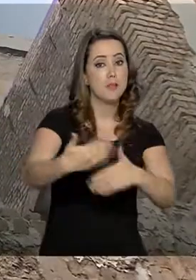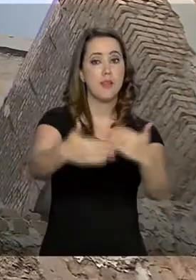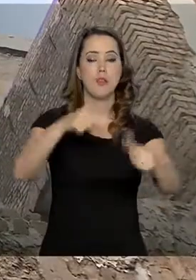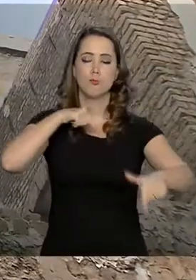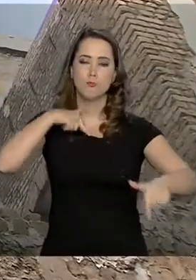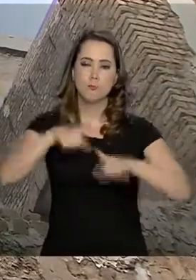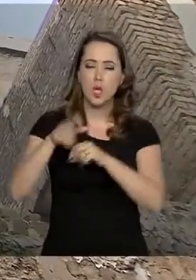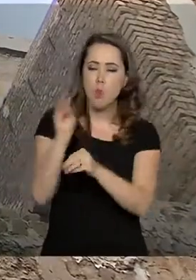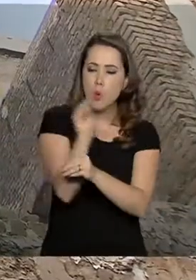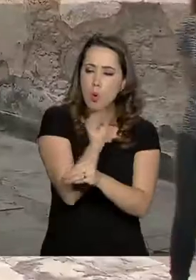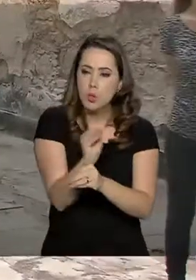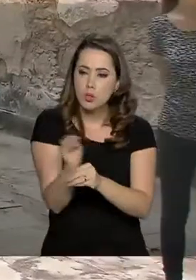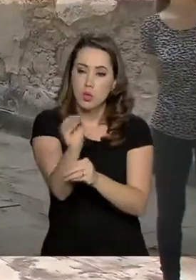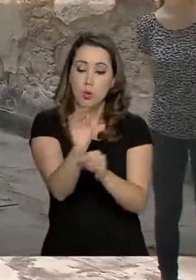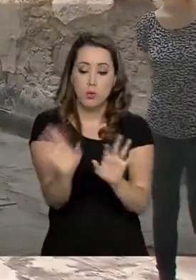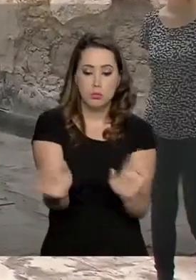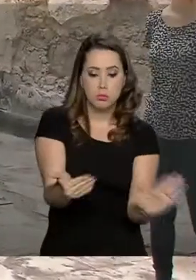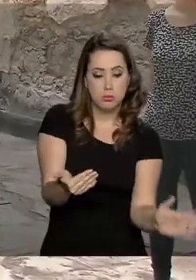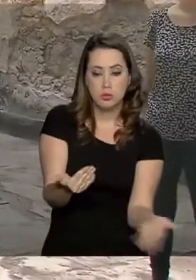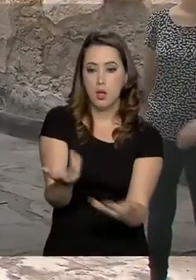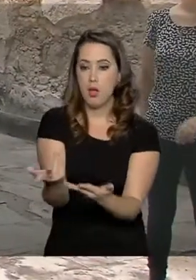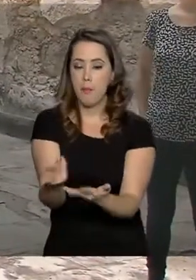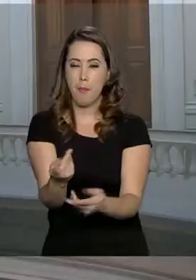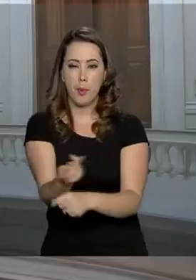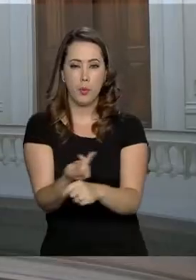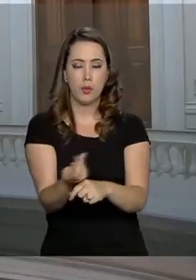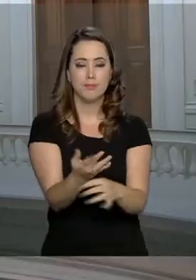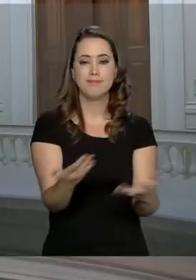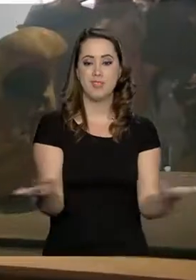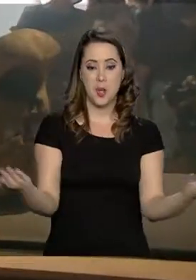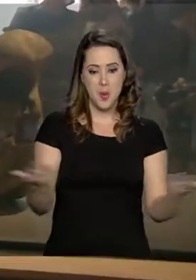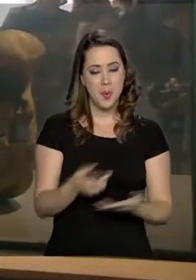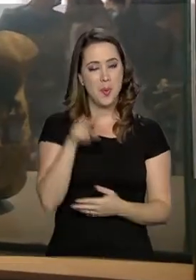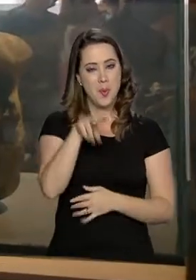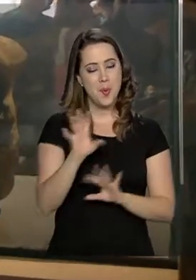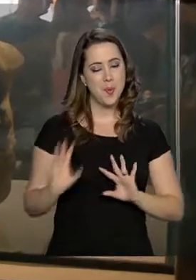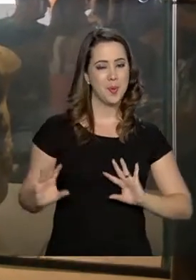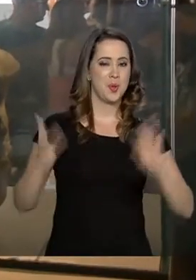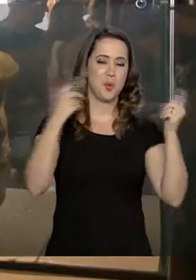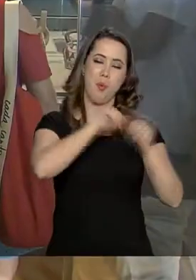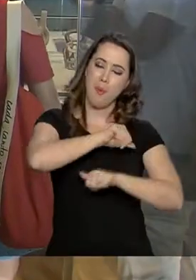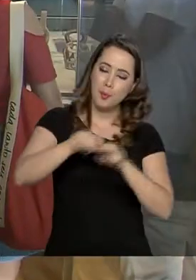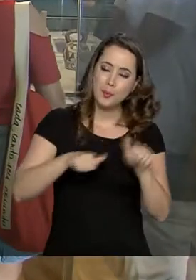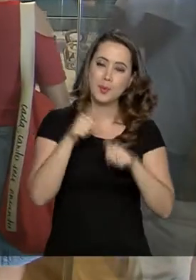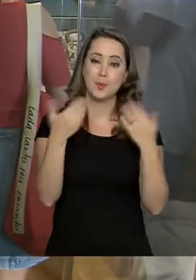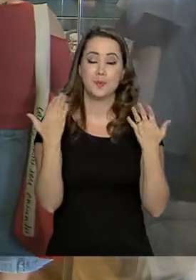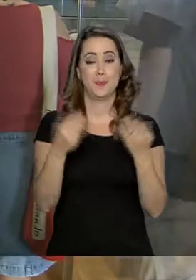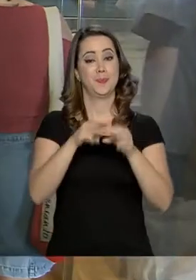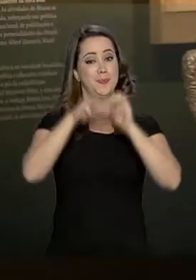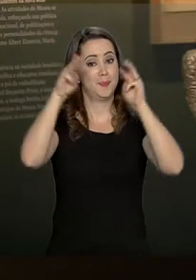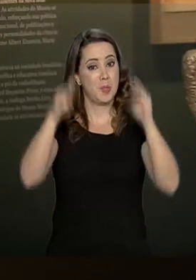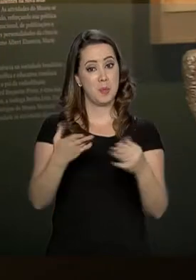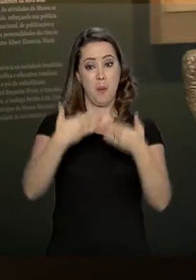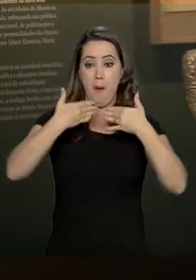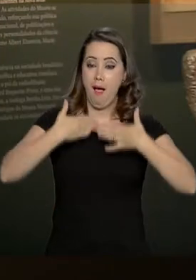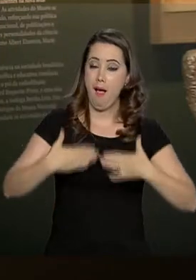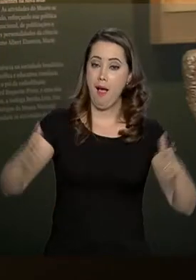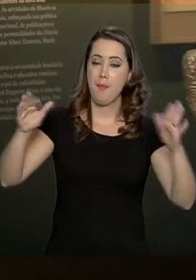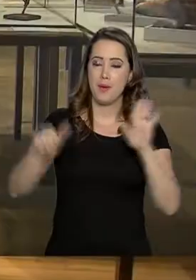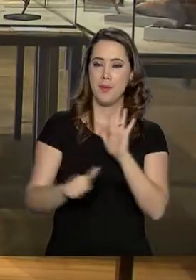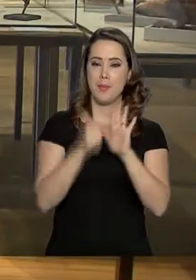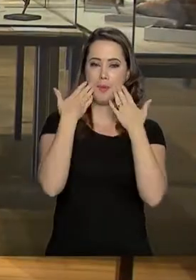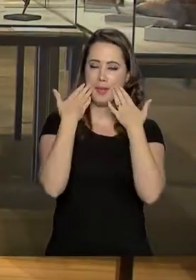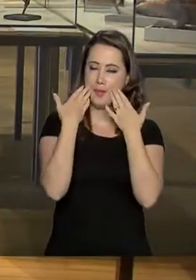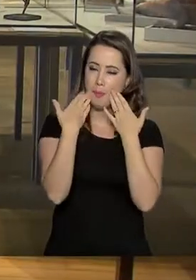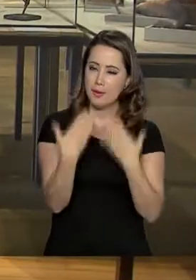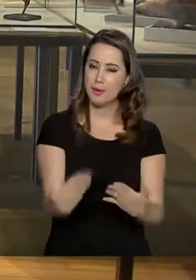trabalho pela recuperação do que restou do incêndio. E hoje, o clima é outro. O Museu Nacional abre ao público a primeira